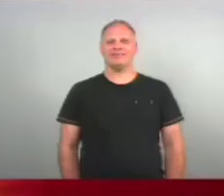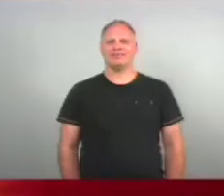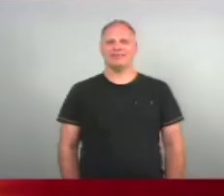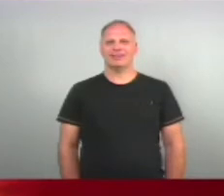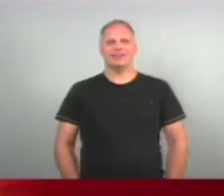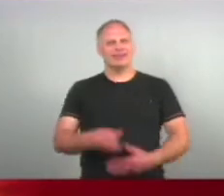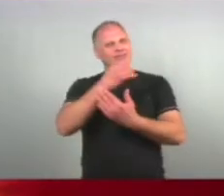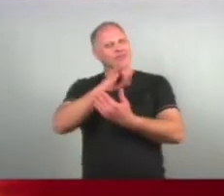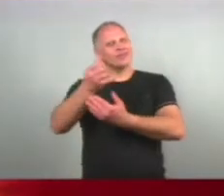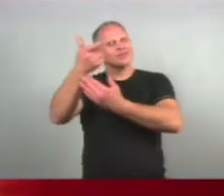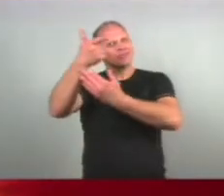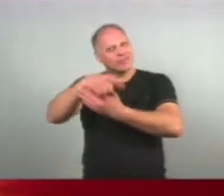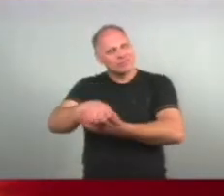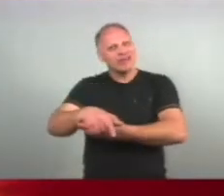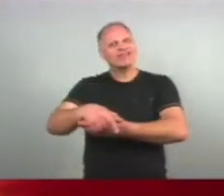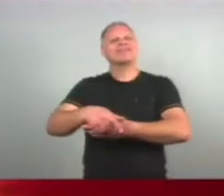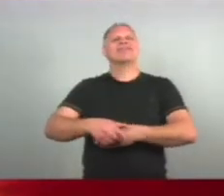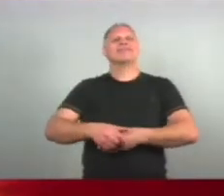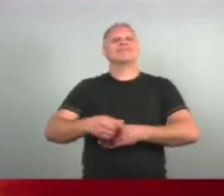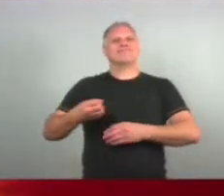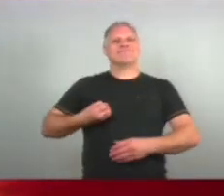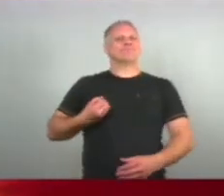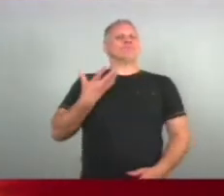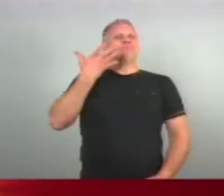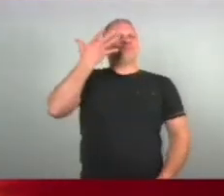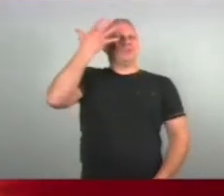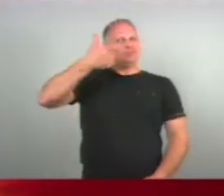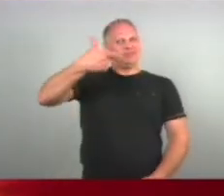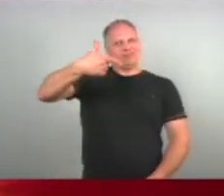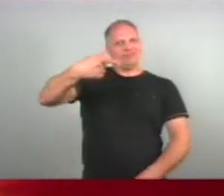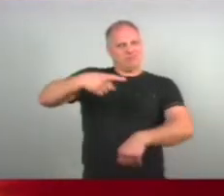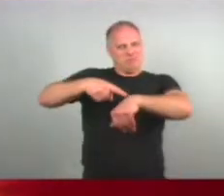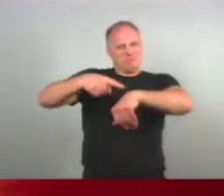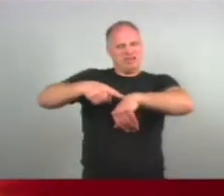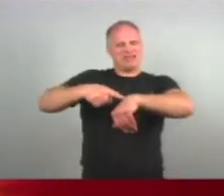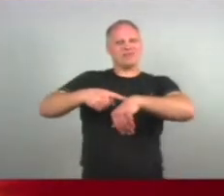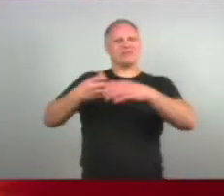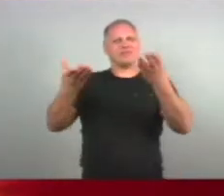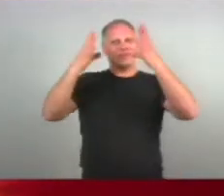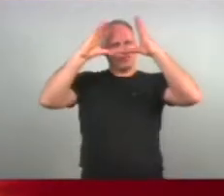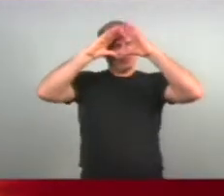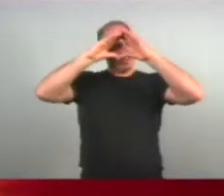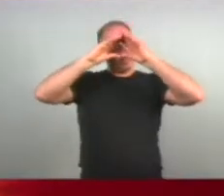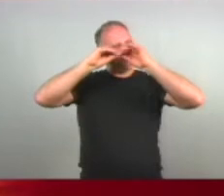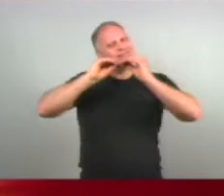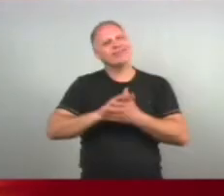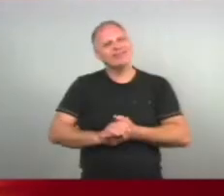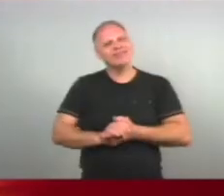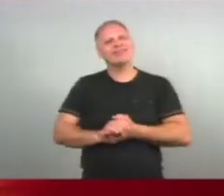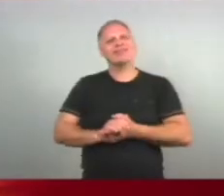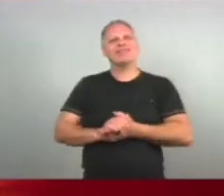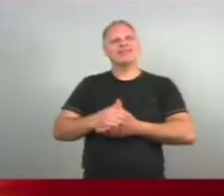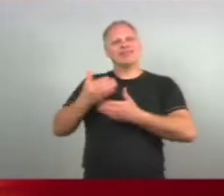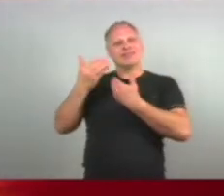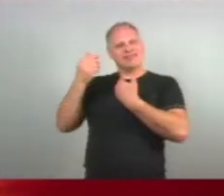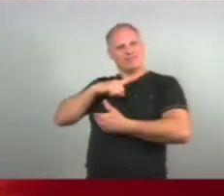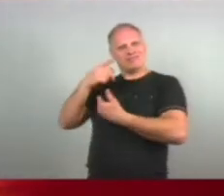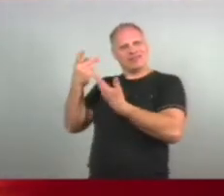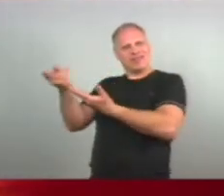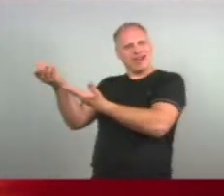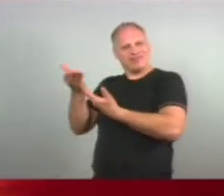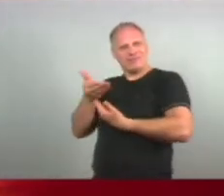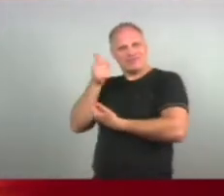Olá Voltamos então Com o segundo bloco Do Viver Plenamente Da noite de hoje E estamos aqui Com a